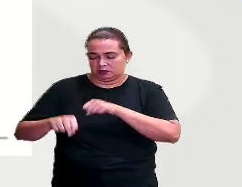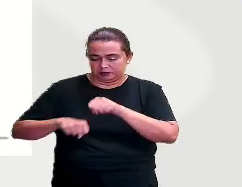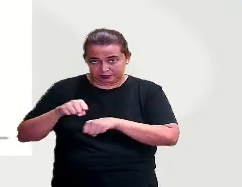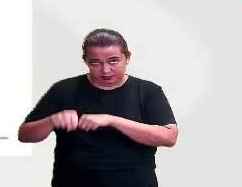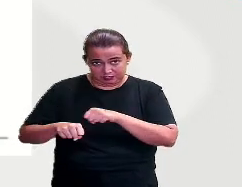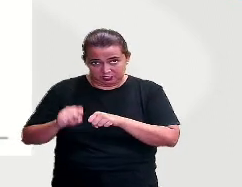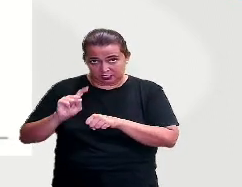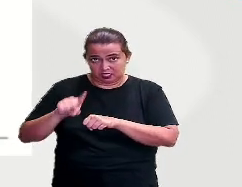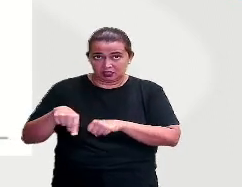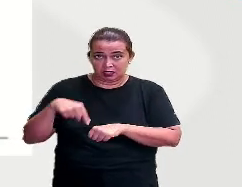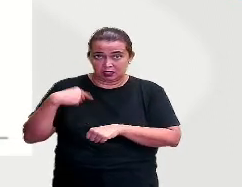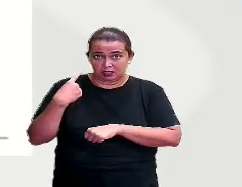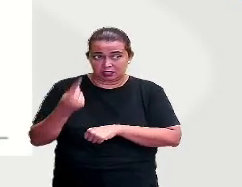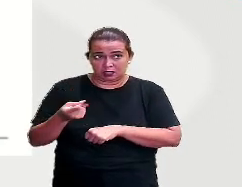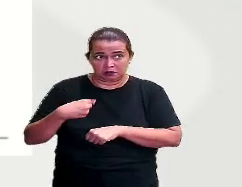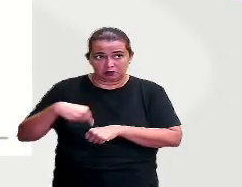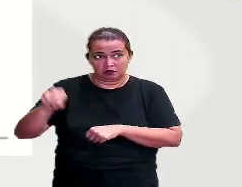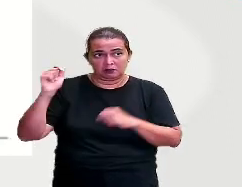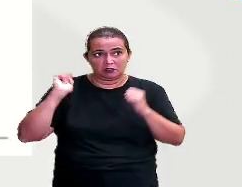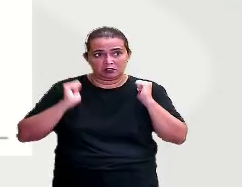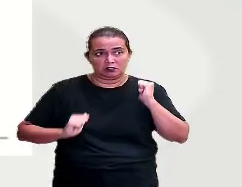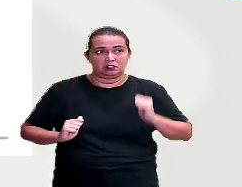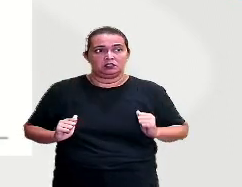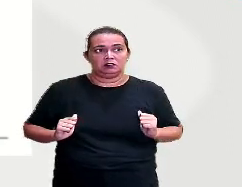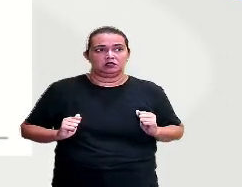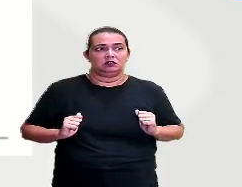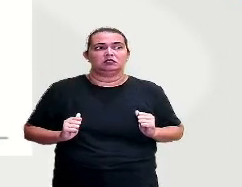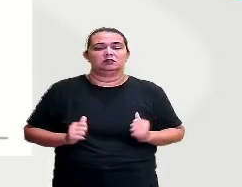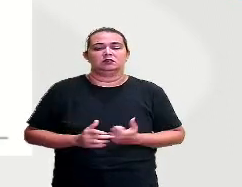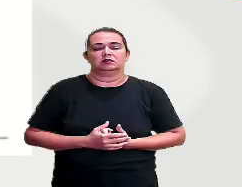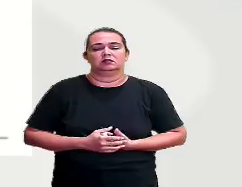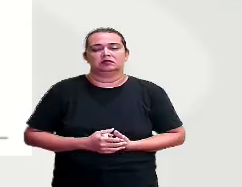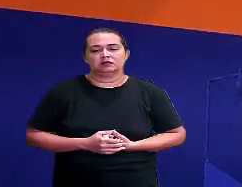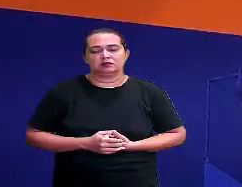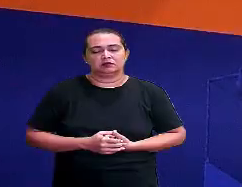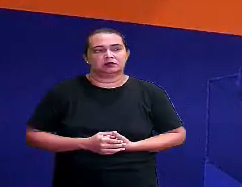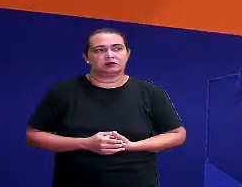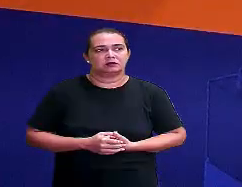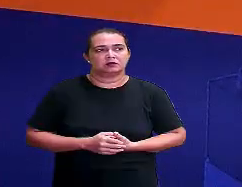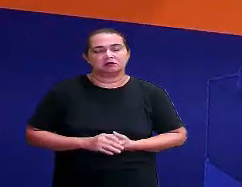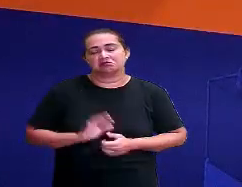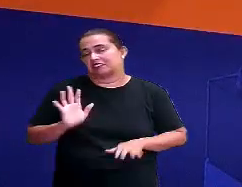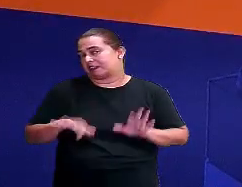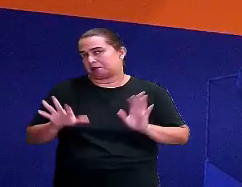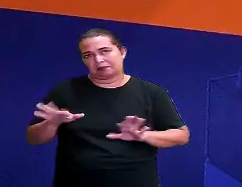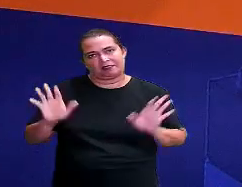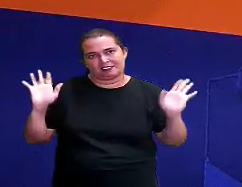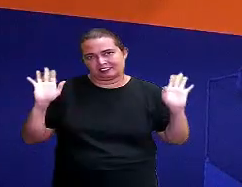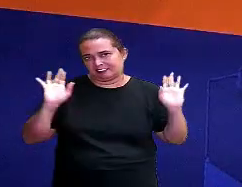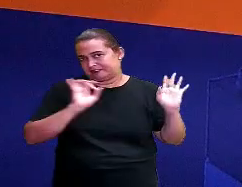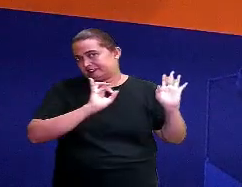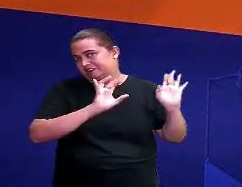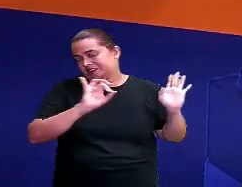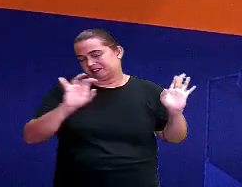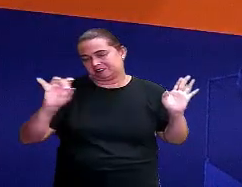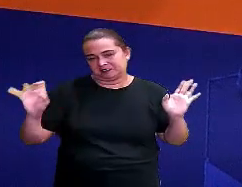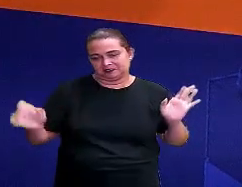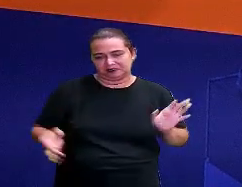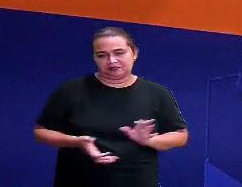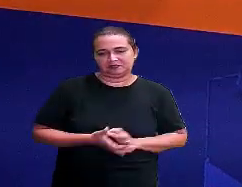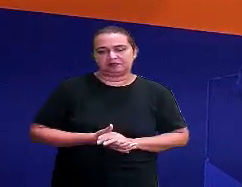depois, eu comecei a ir pra escola com mochilinhas assim nas costas, tá bem? Mas isso aí vai depender de cada um também, né?